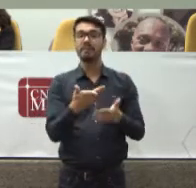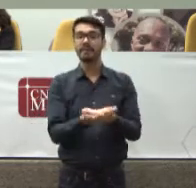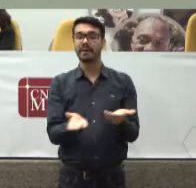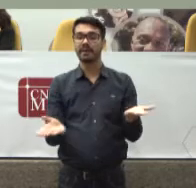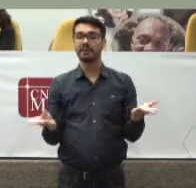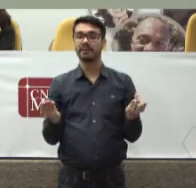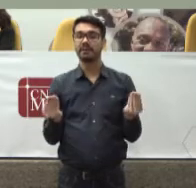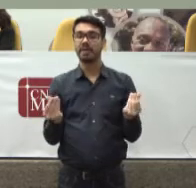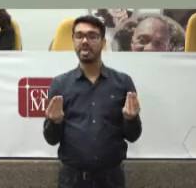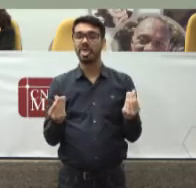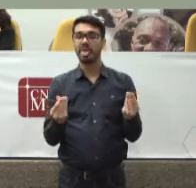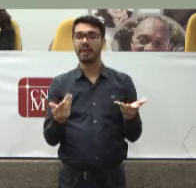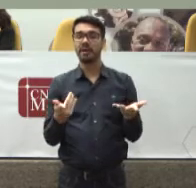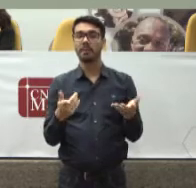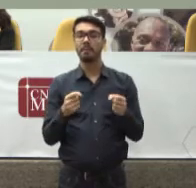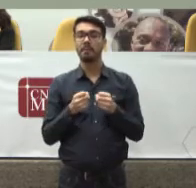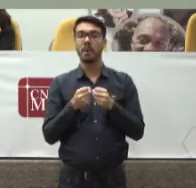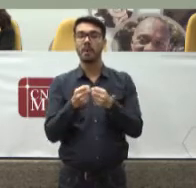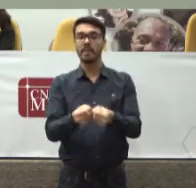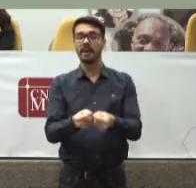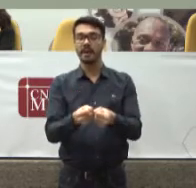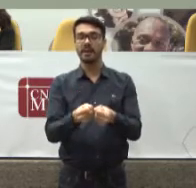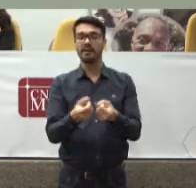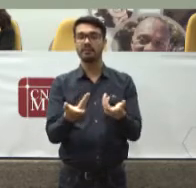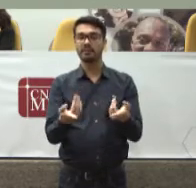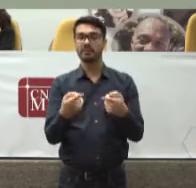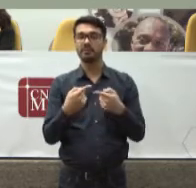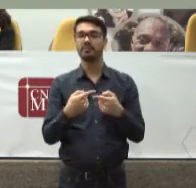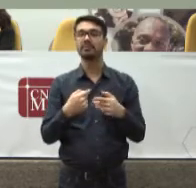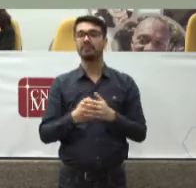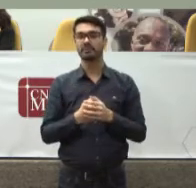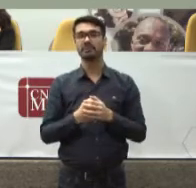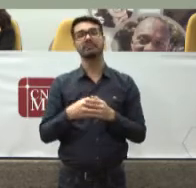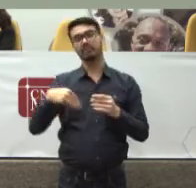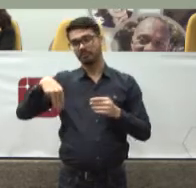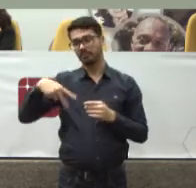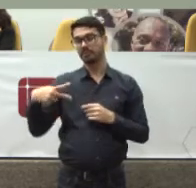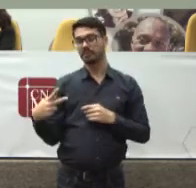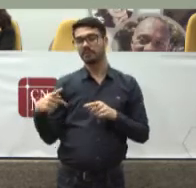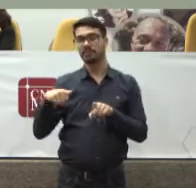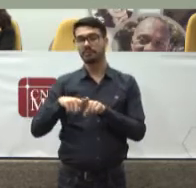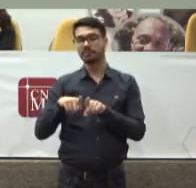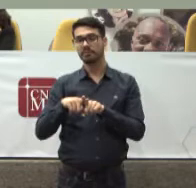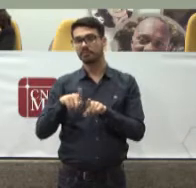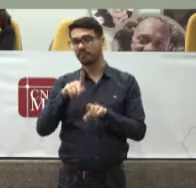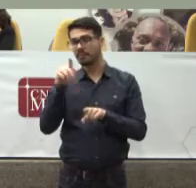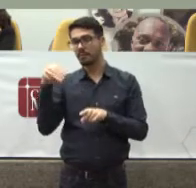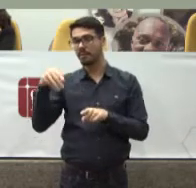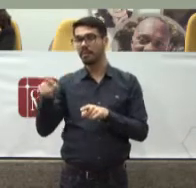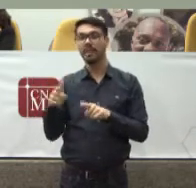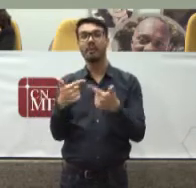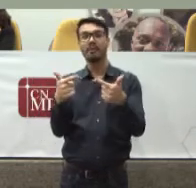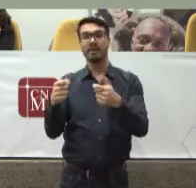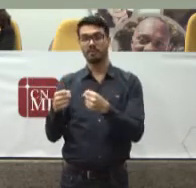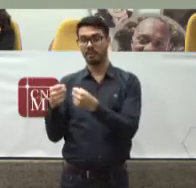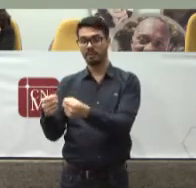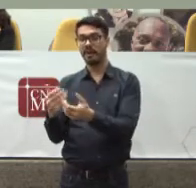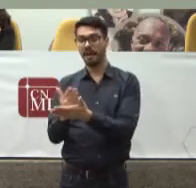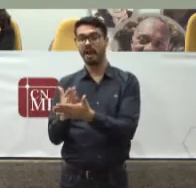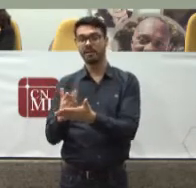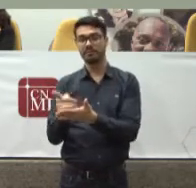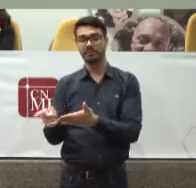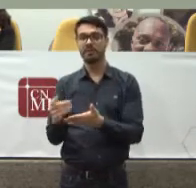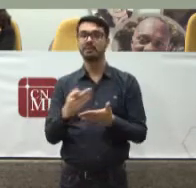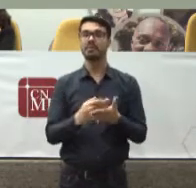De todos os poderes Da República Inclusive O Ministério Público Que embora não poder Mas faz às vezes E o Poder